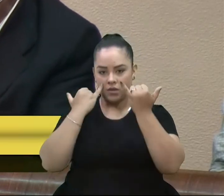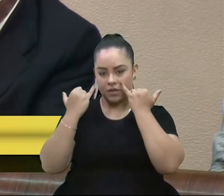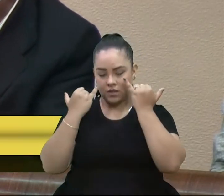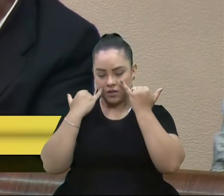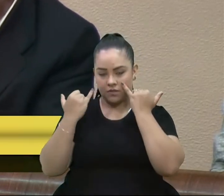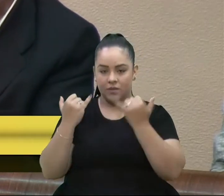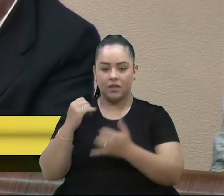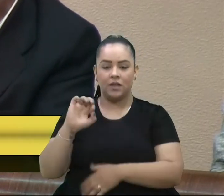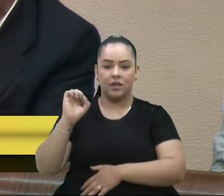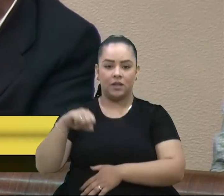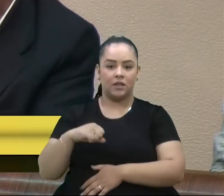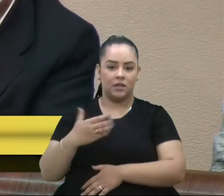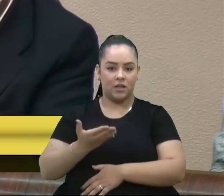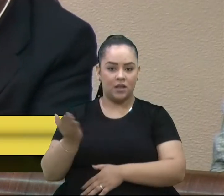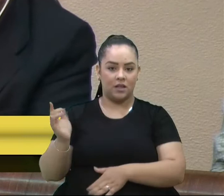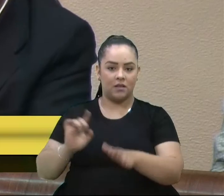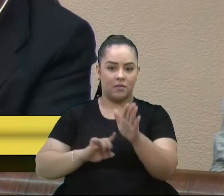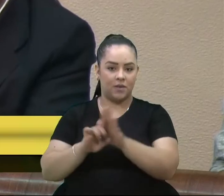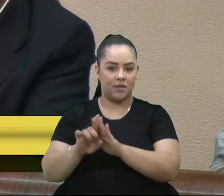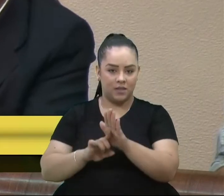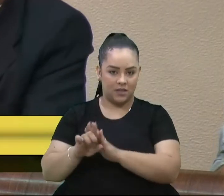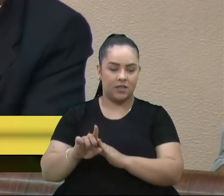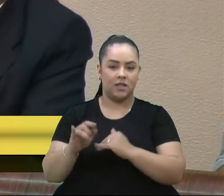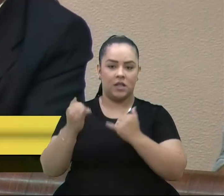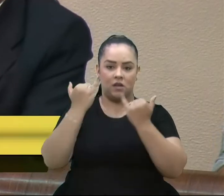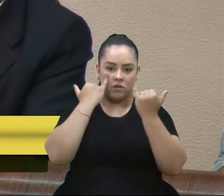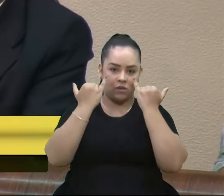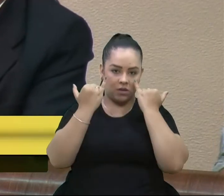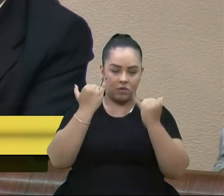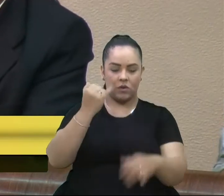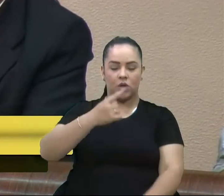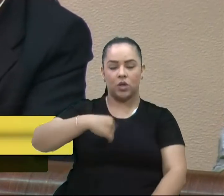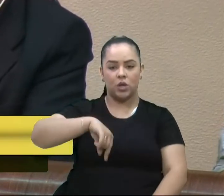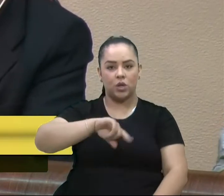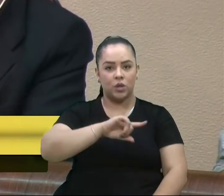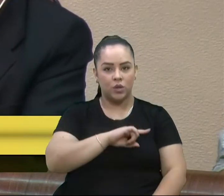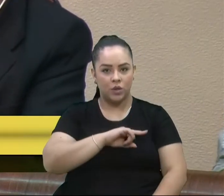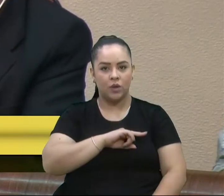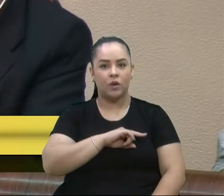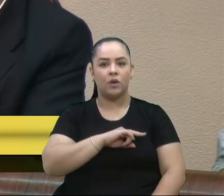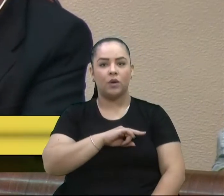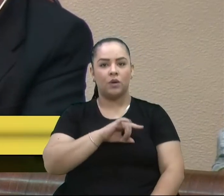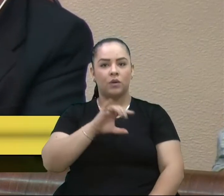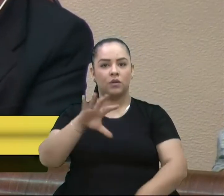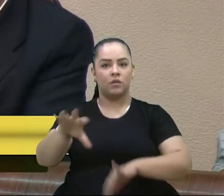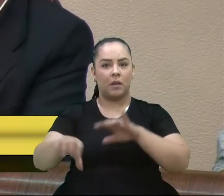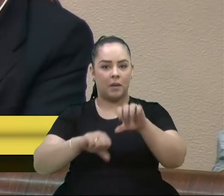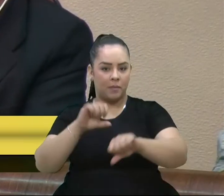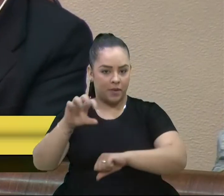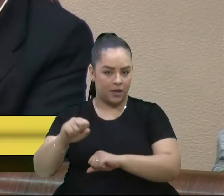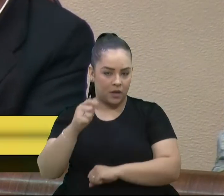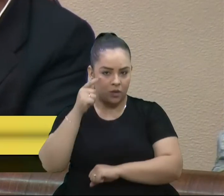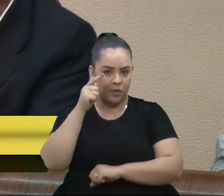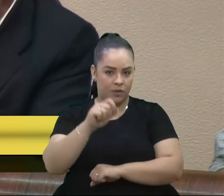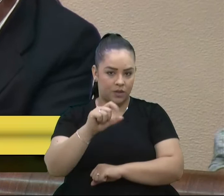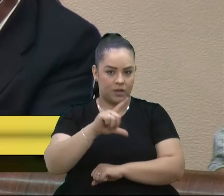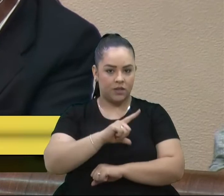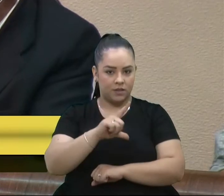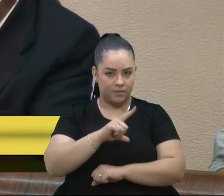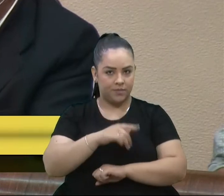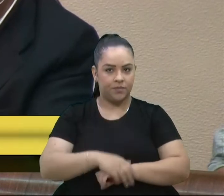através dessas pesquisas, desses dados que a gente absorve, que a gente consegue obter,